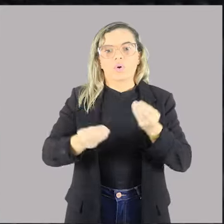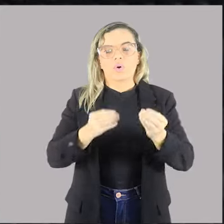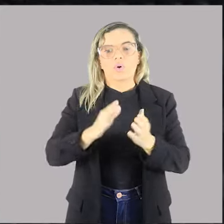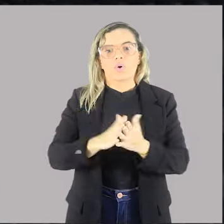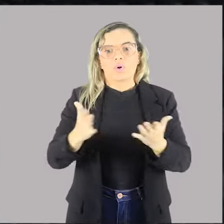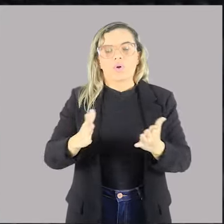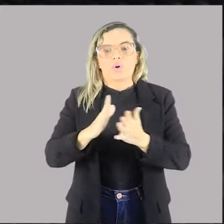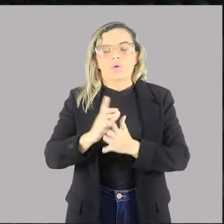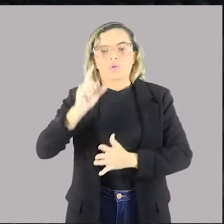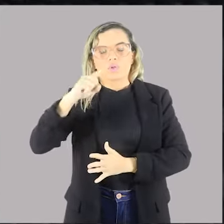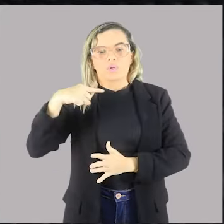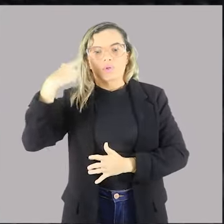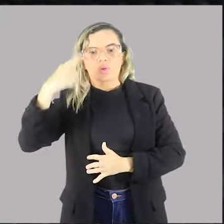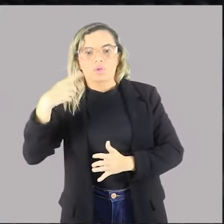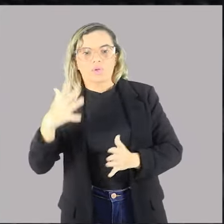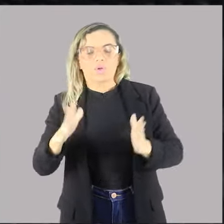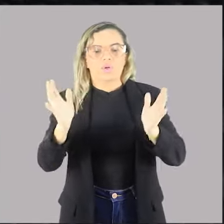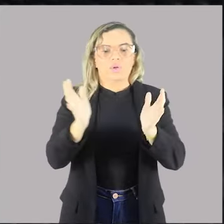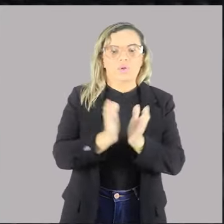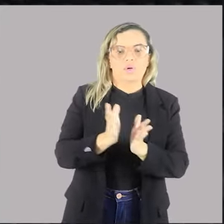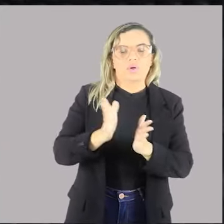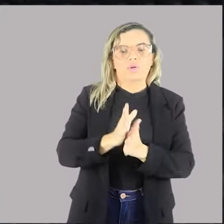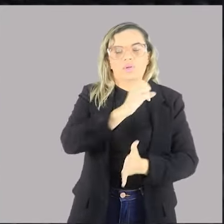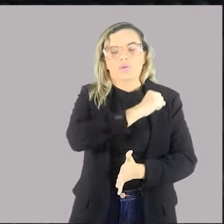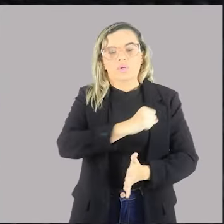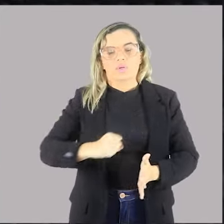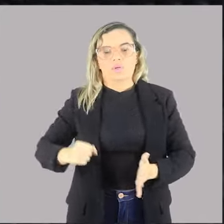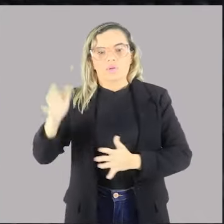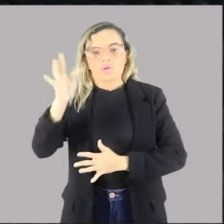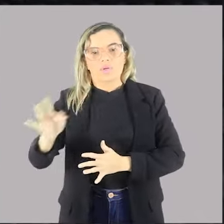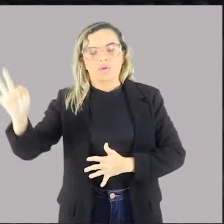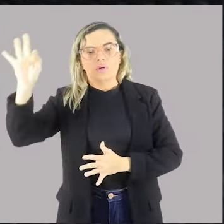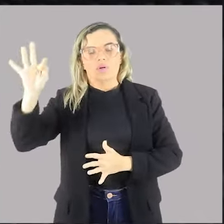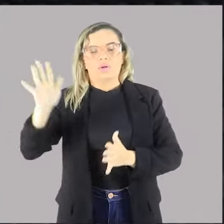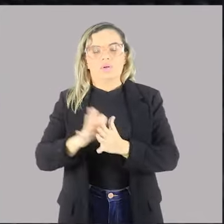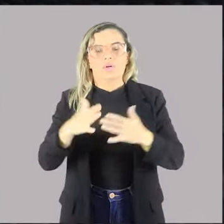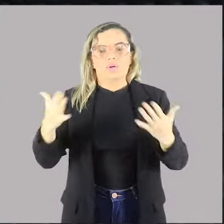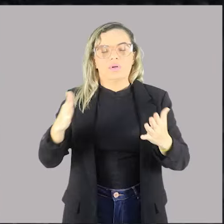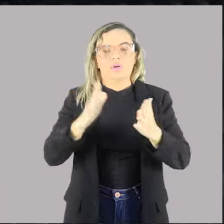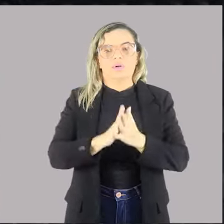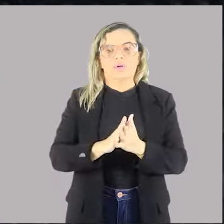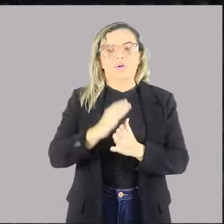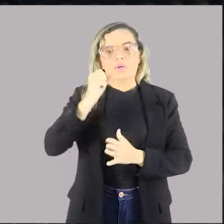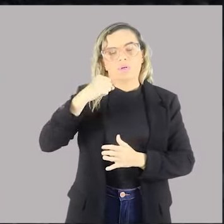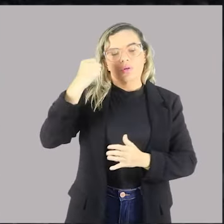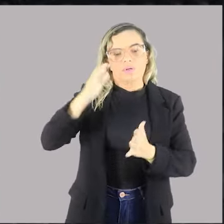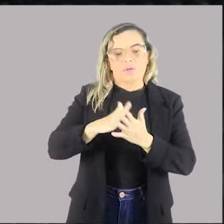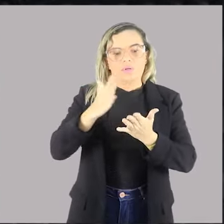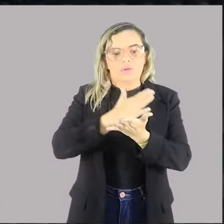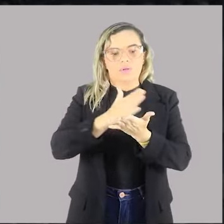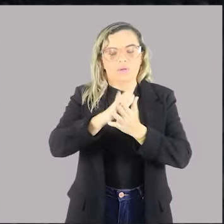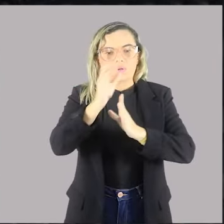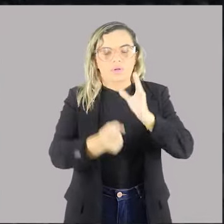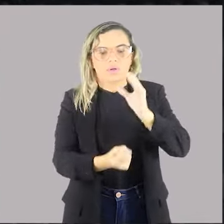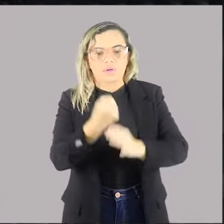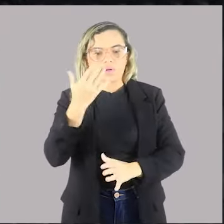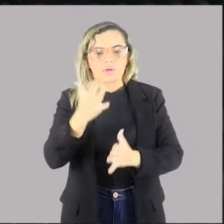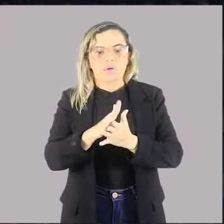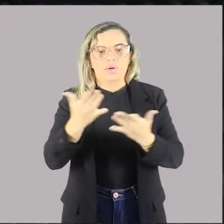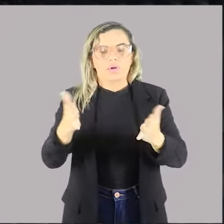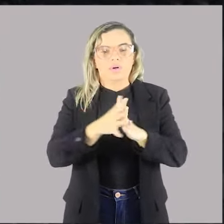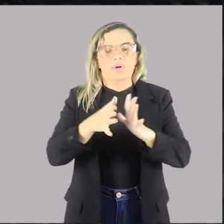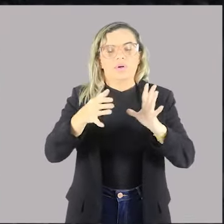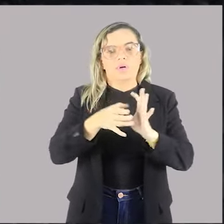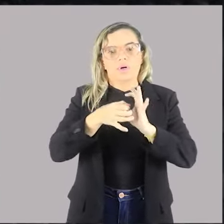de um dos membros do Senado Federal, ou seja, ali tem a iniciativa, logo depois a deliberação,